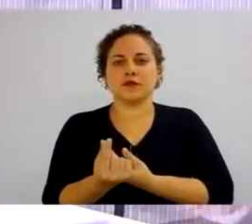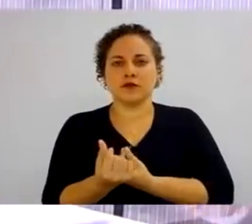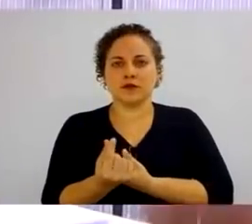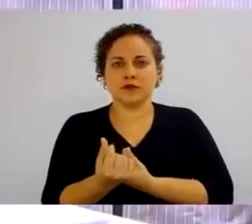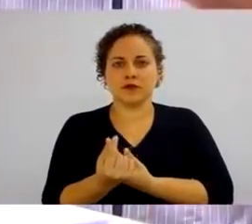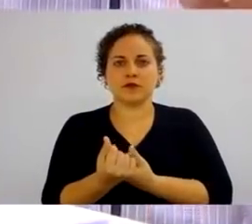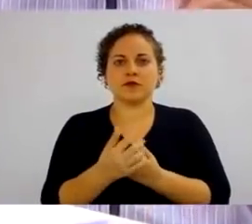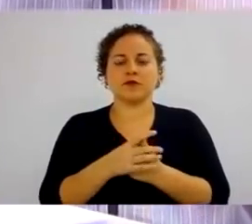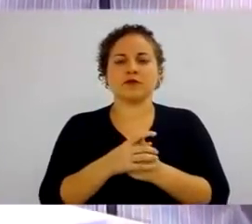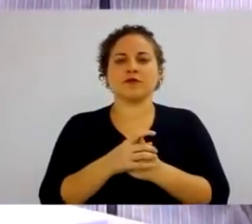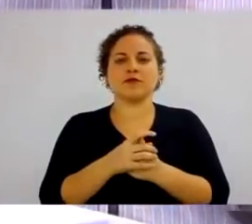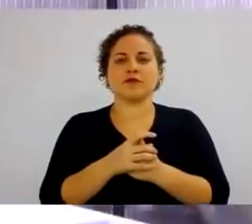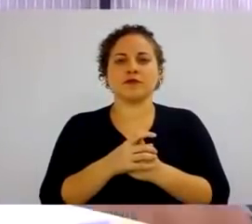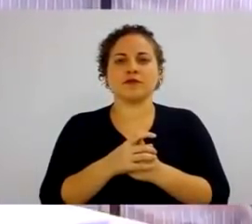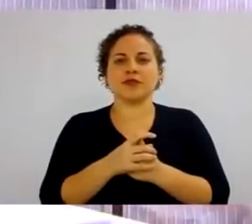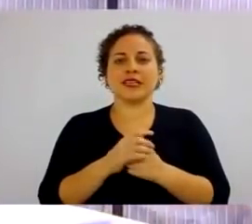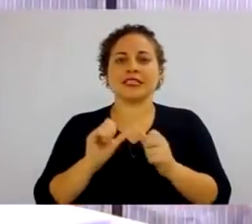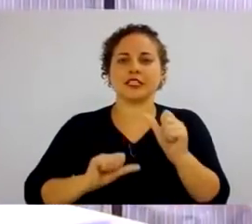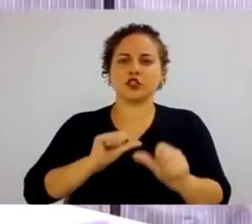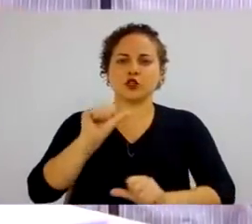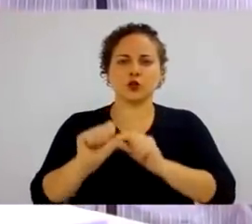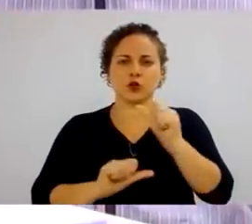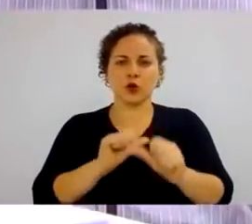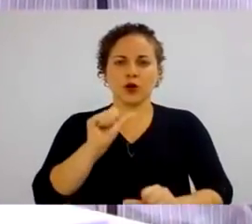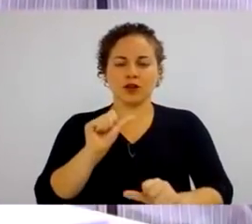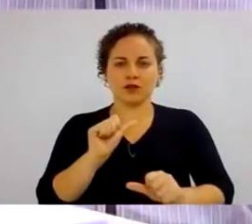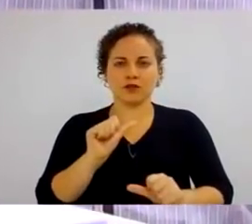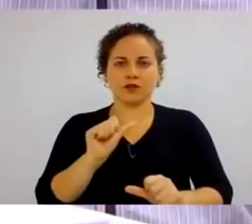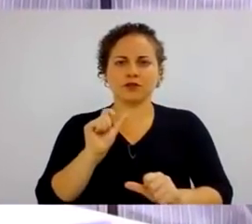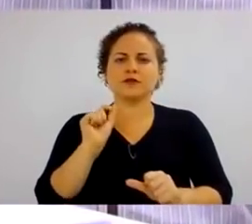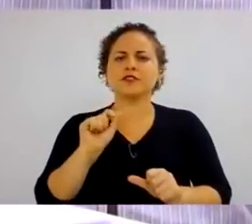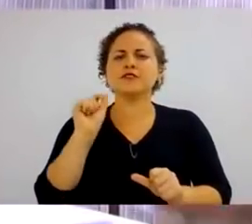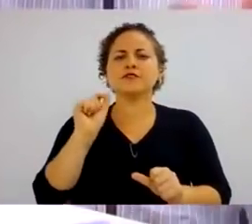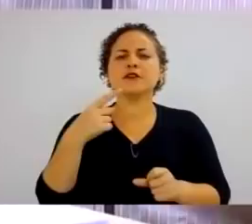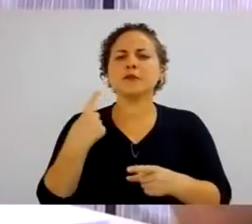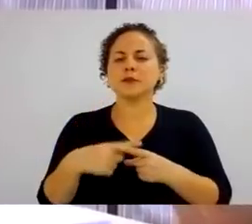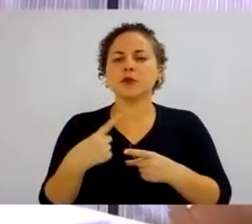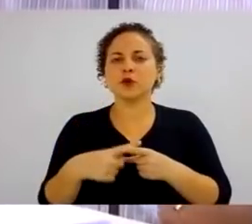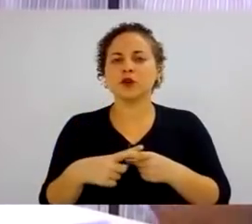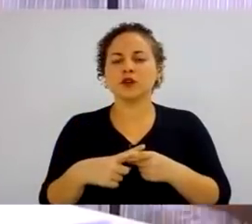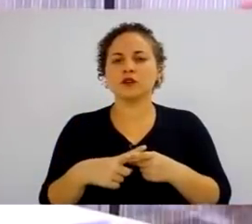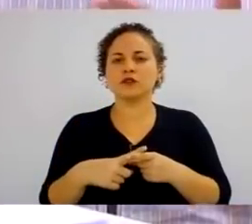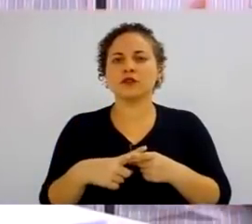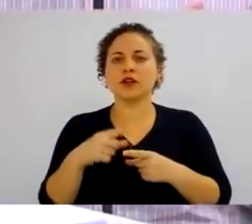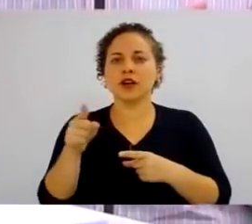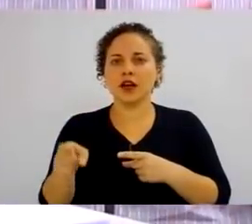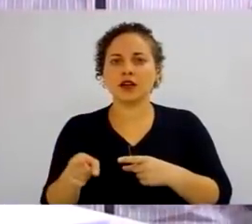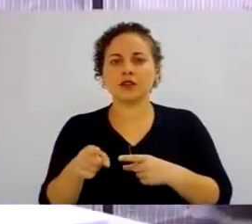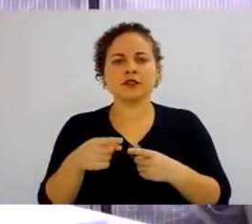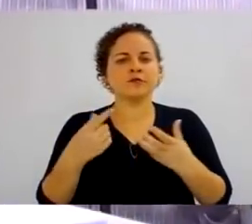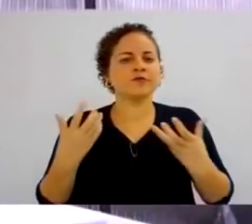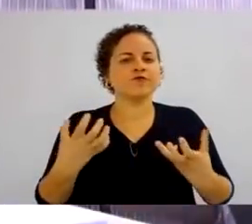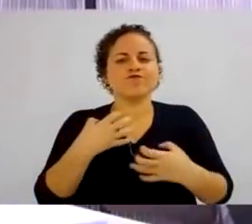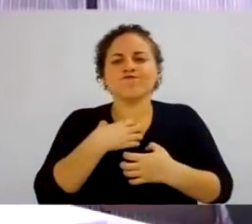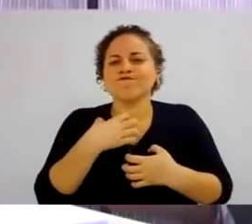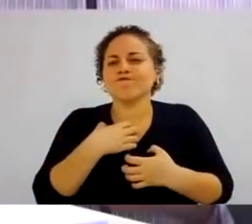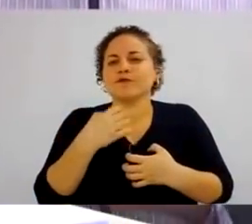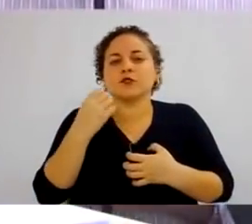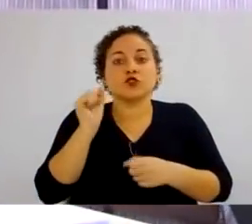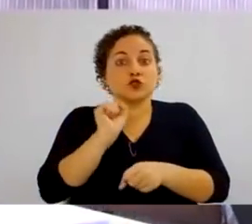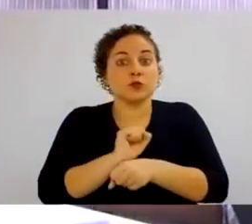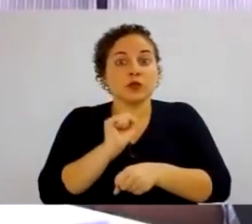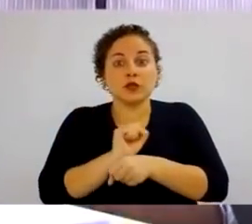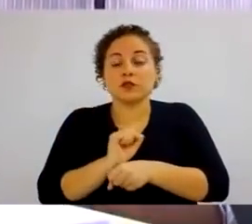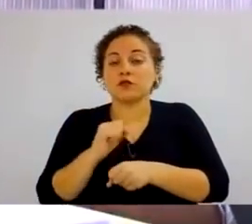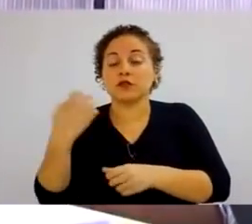é um processo de troca. Isto mesmo. Sabe por quê? De um lado, as expectativas de trabalho